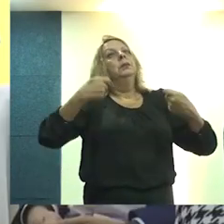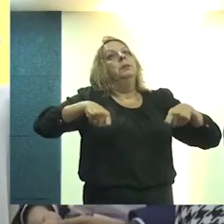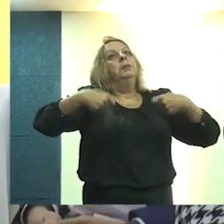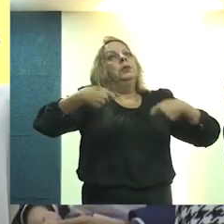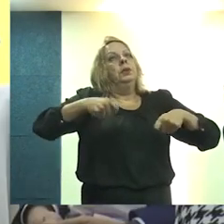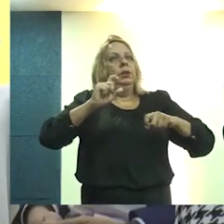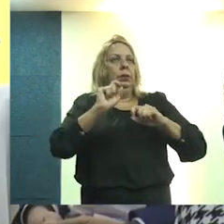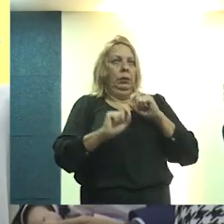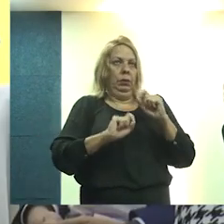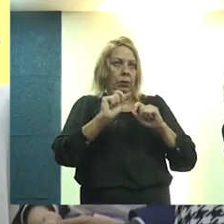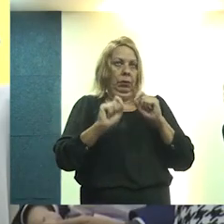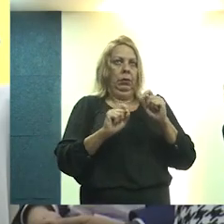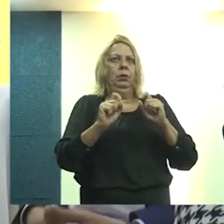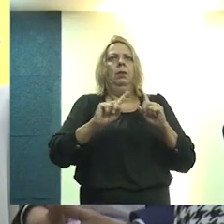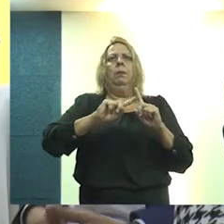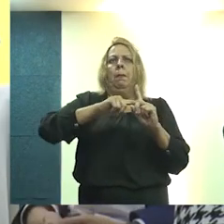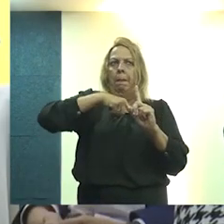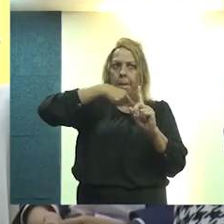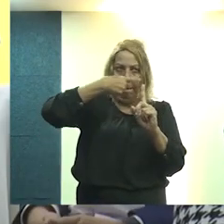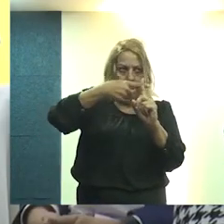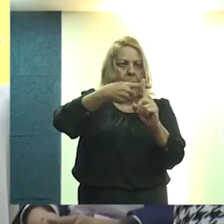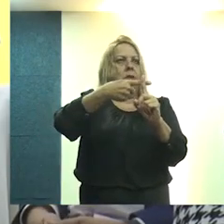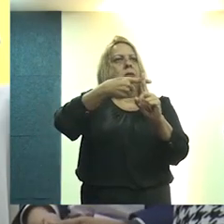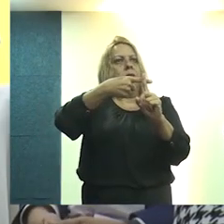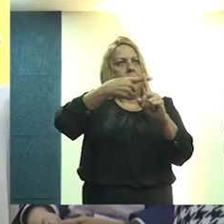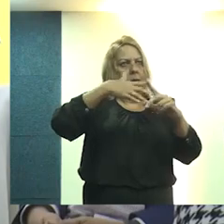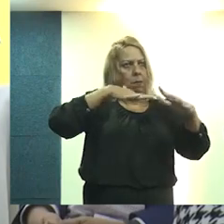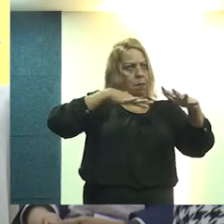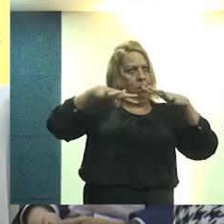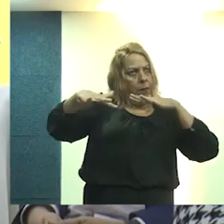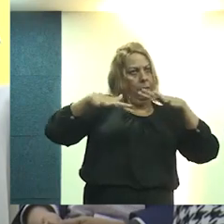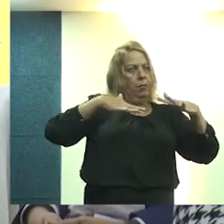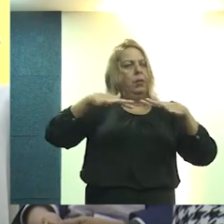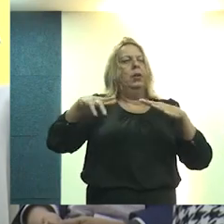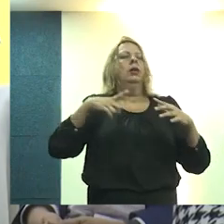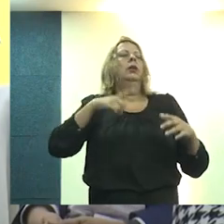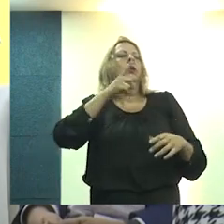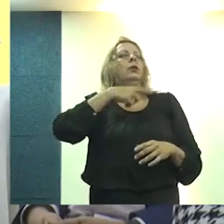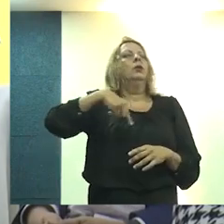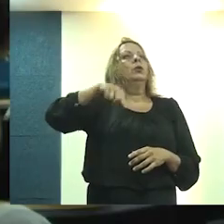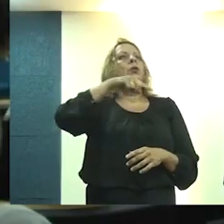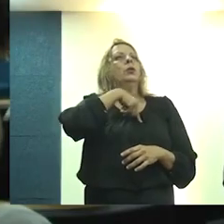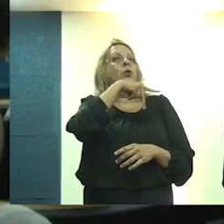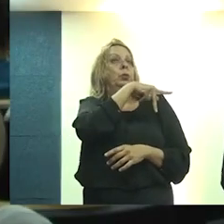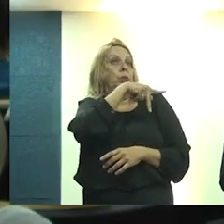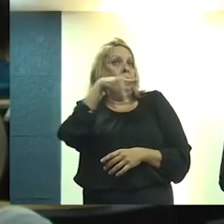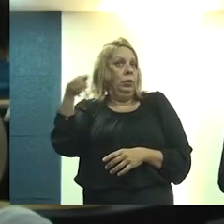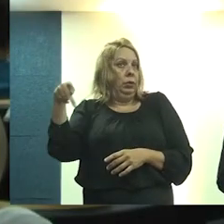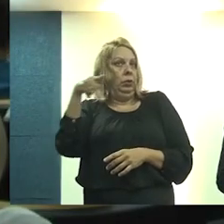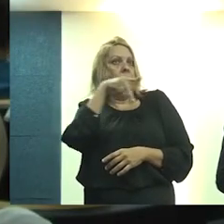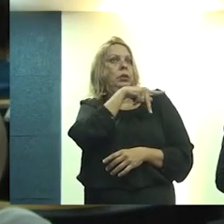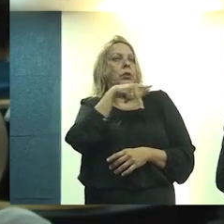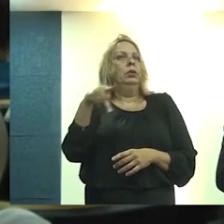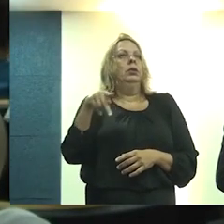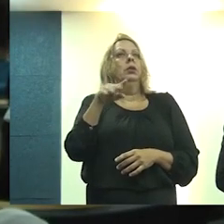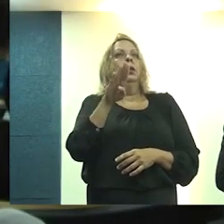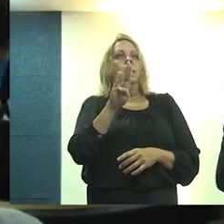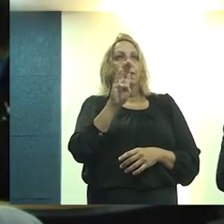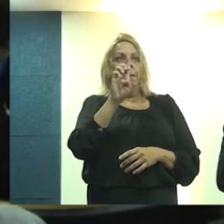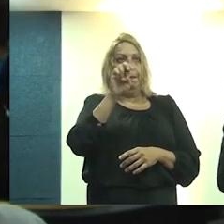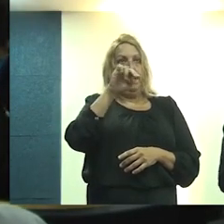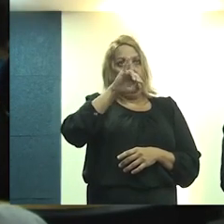precisam de mais do que a mobilização também do nosso presidente do IAB de